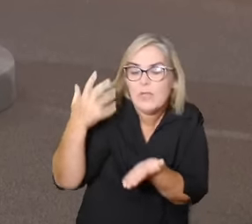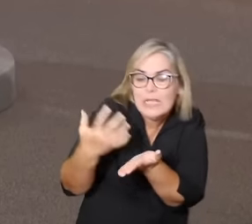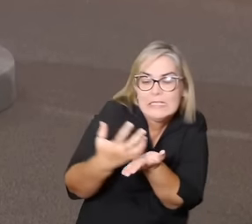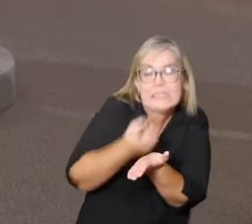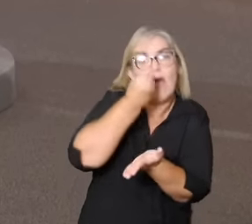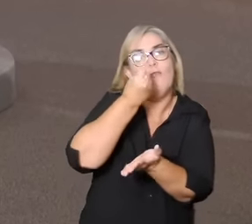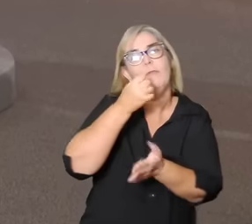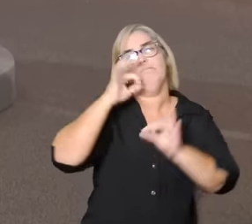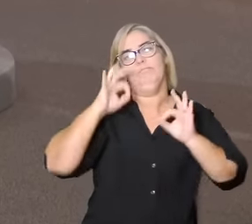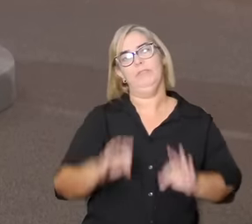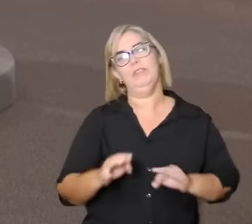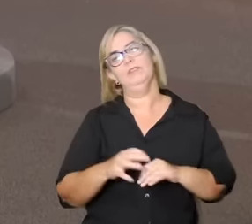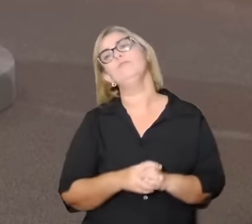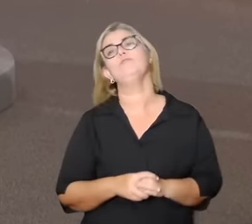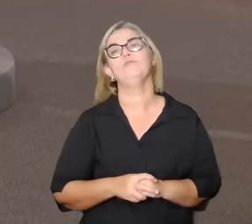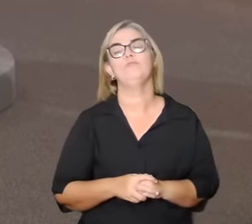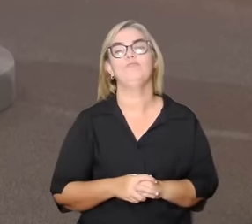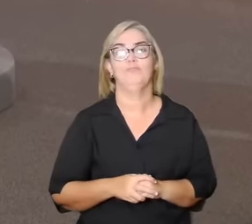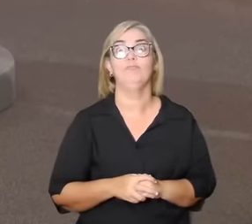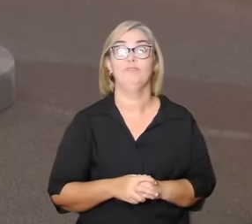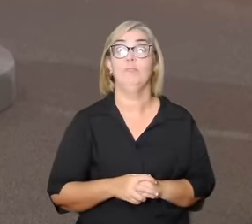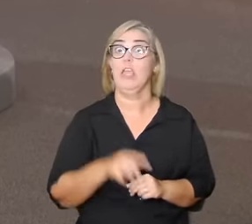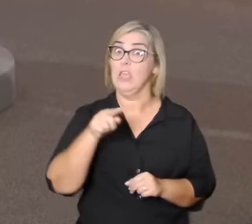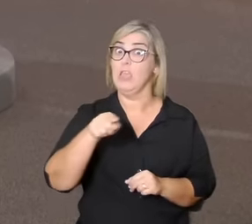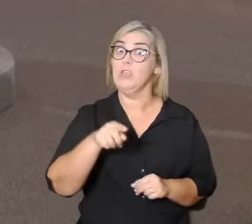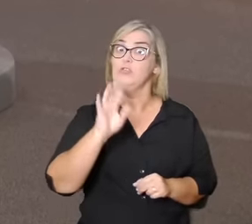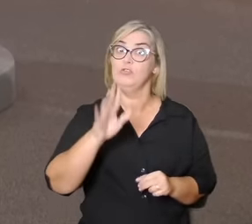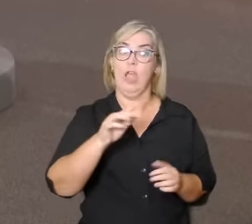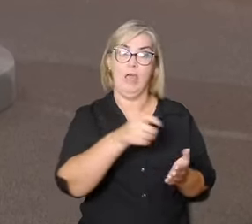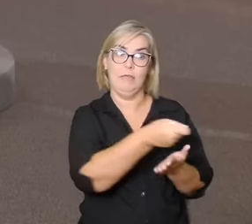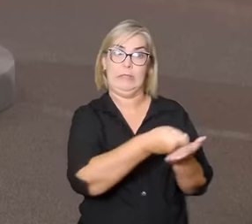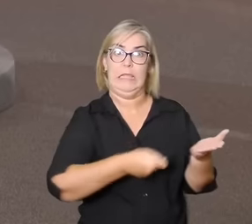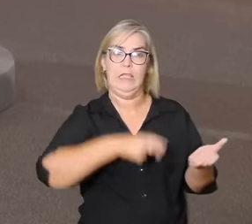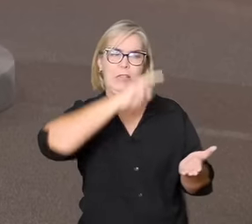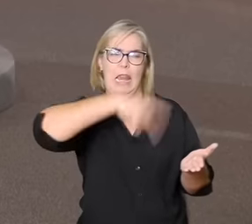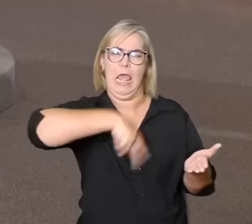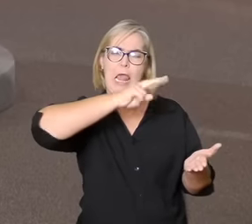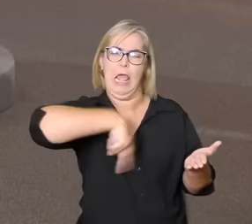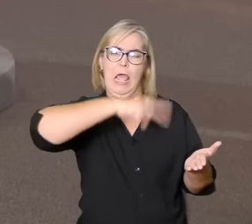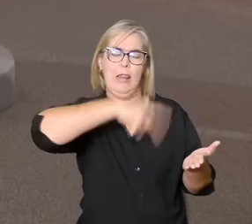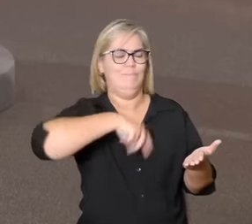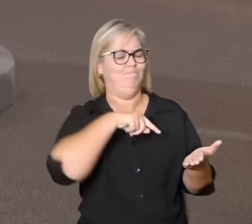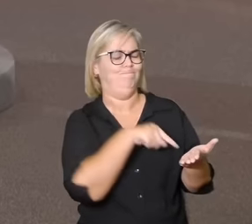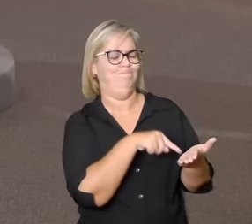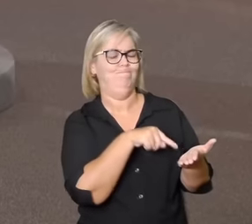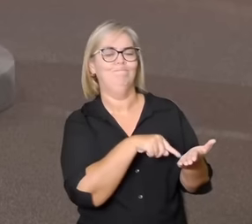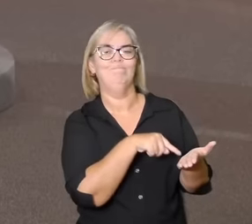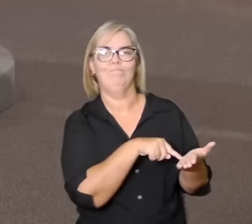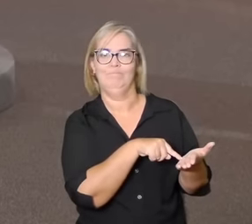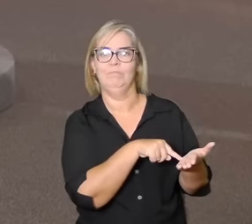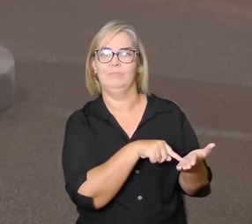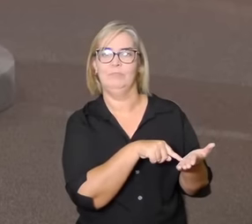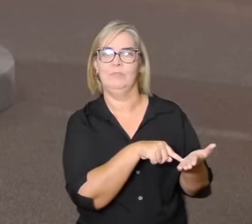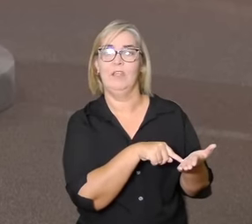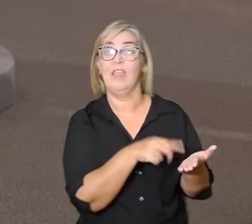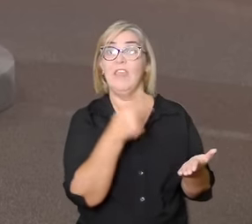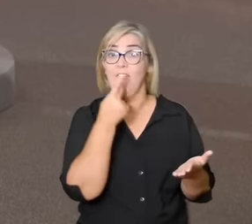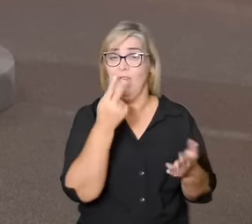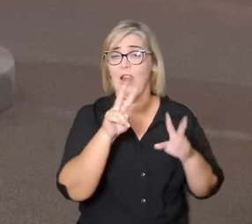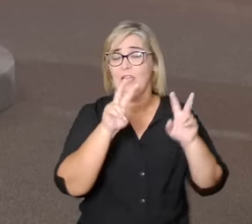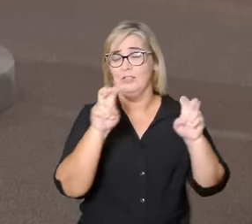foi redito relido pela política e tem relação com essa ideia de cosmofobia porque cosmofobia